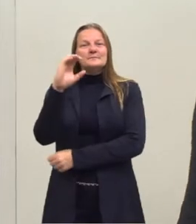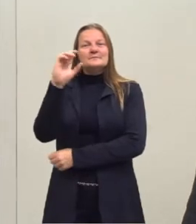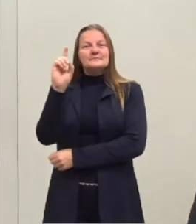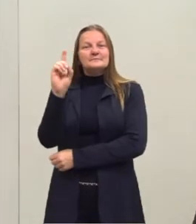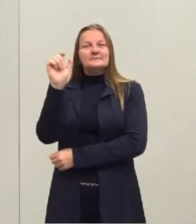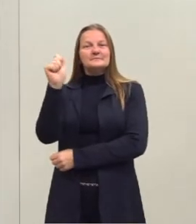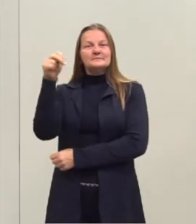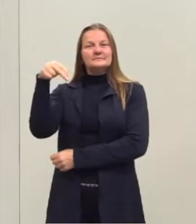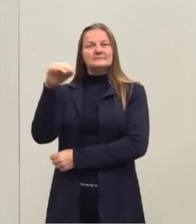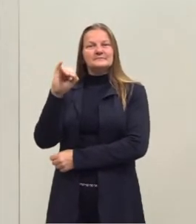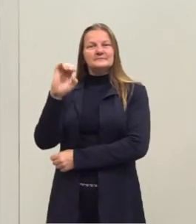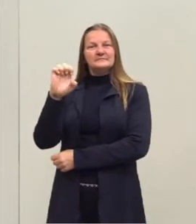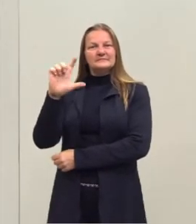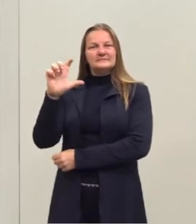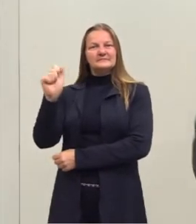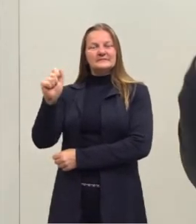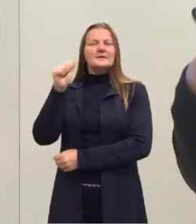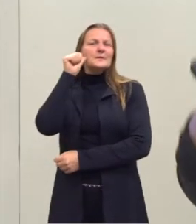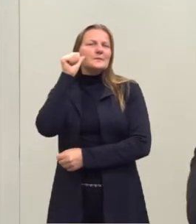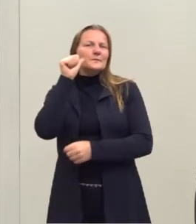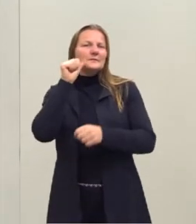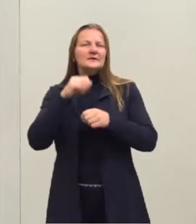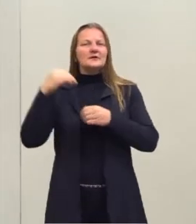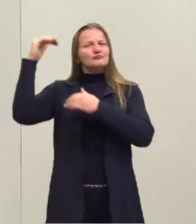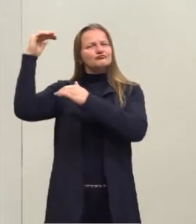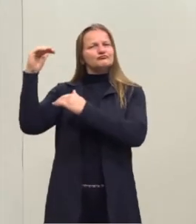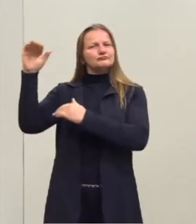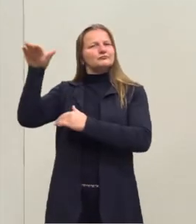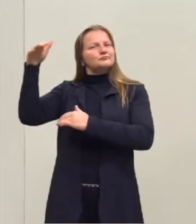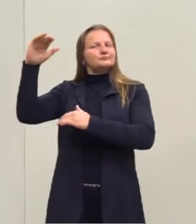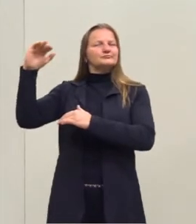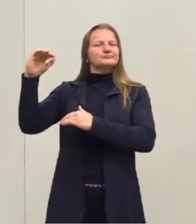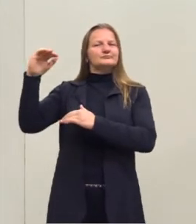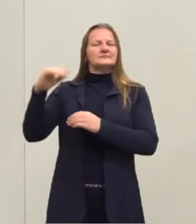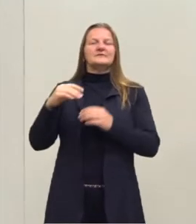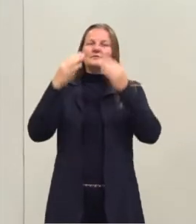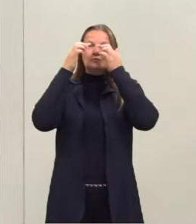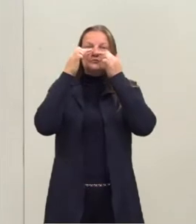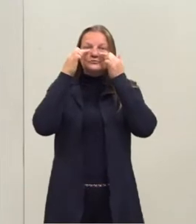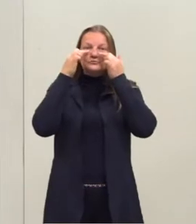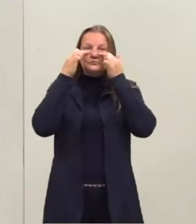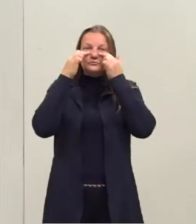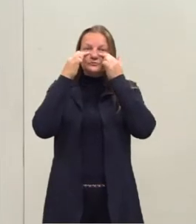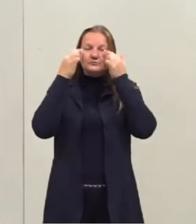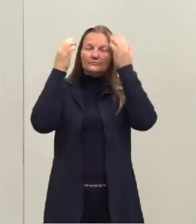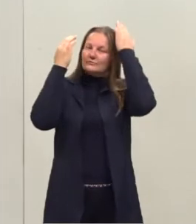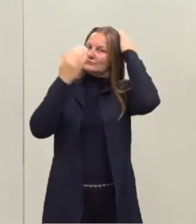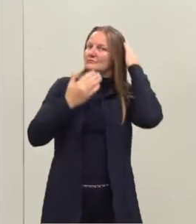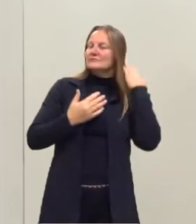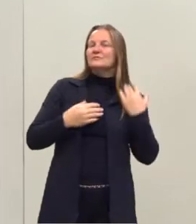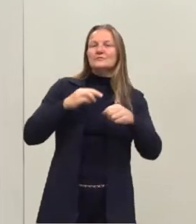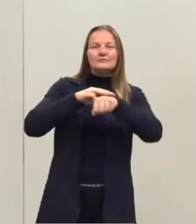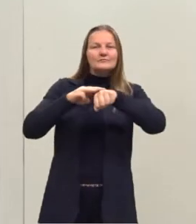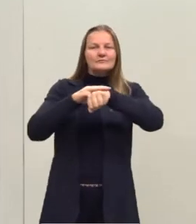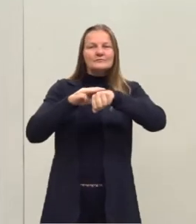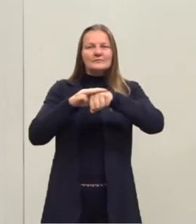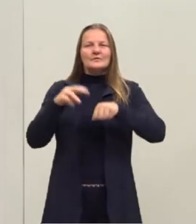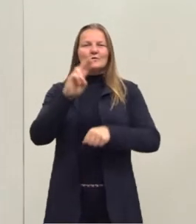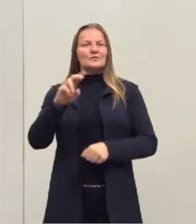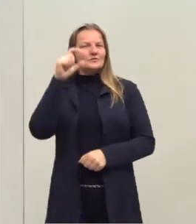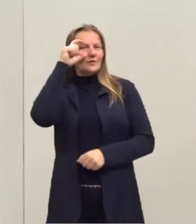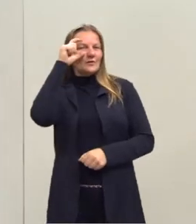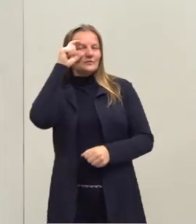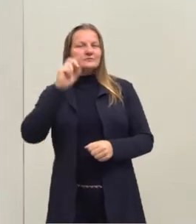Daniela, sou uma mulher de estatura mediana, cabelos e olhos castanhos, eu uso óculos,